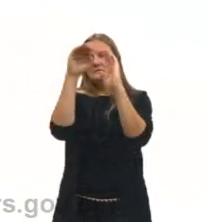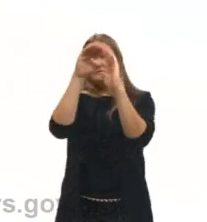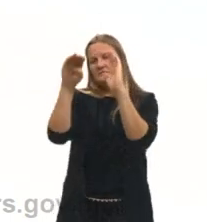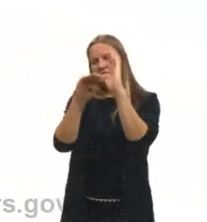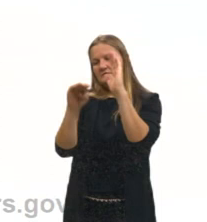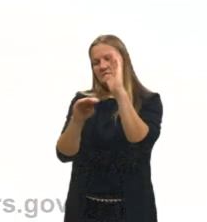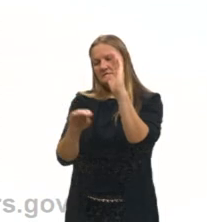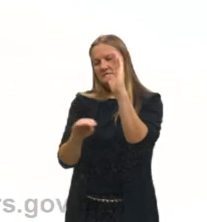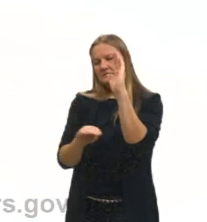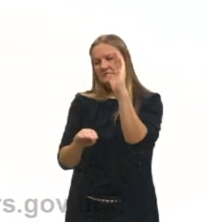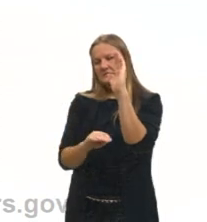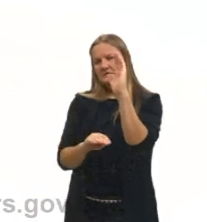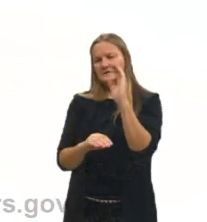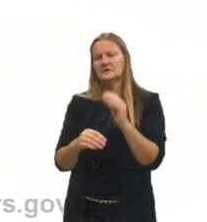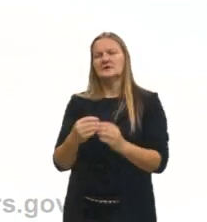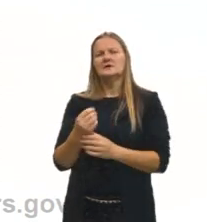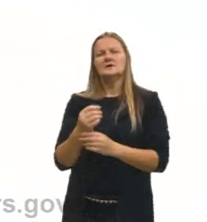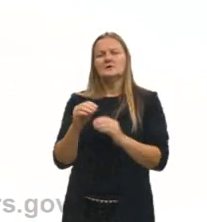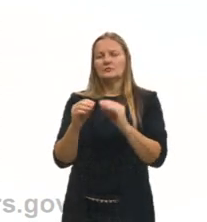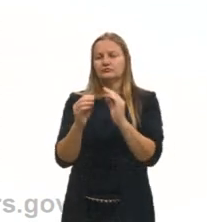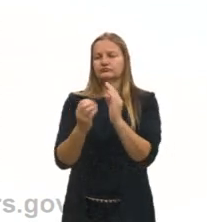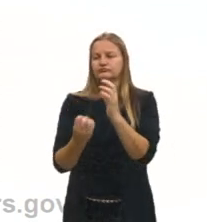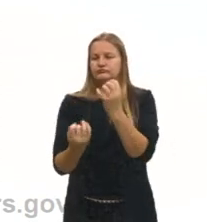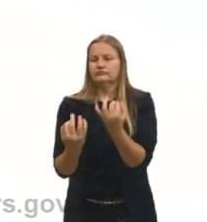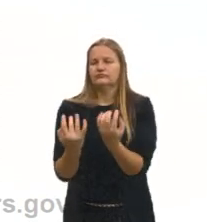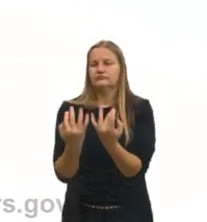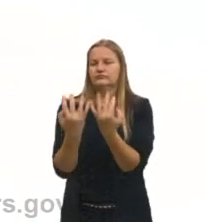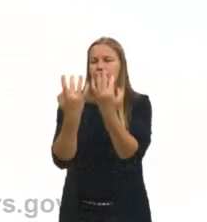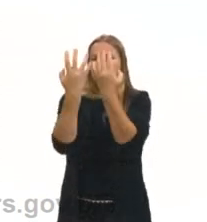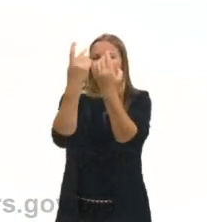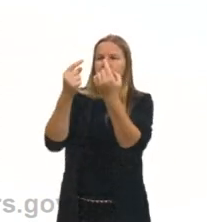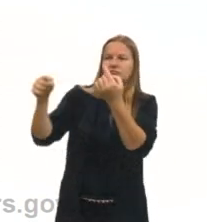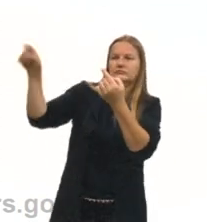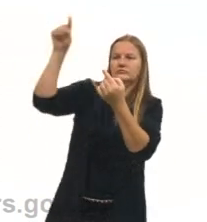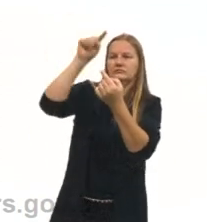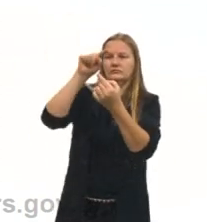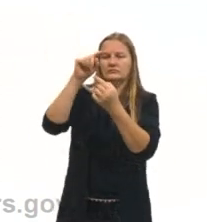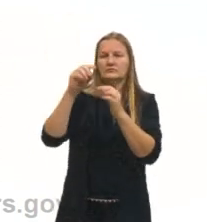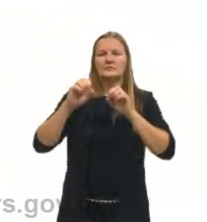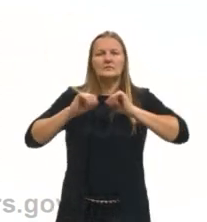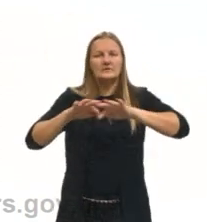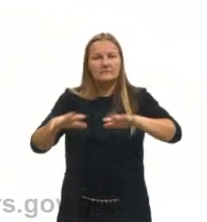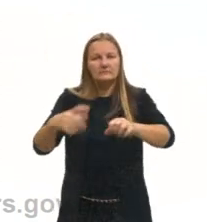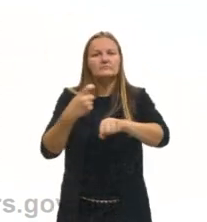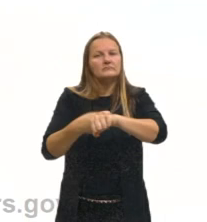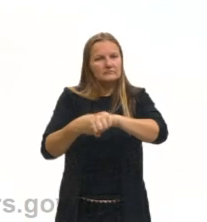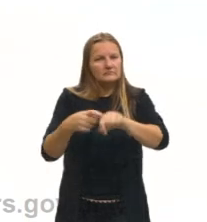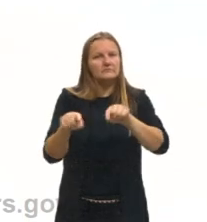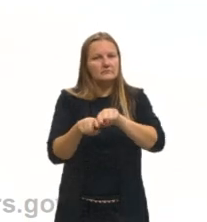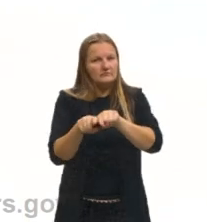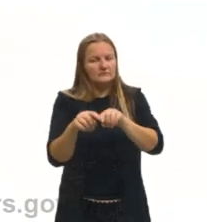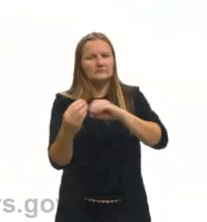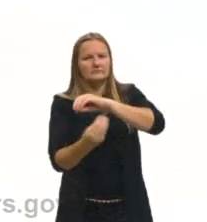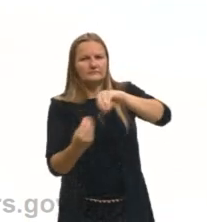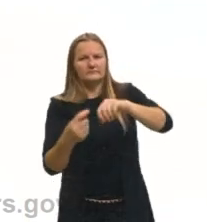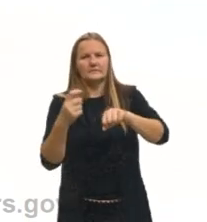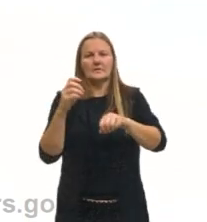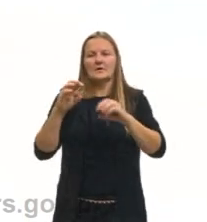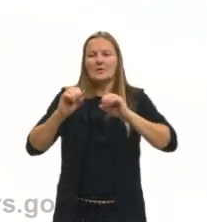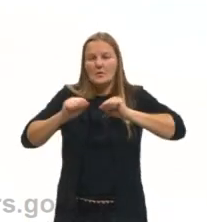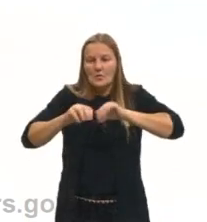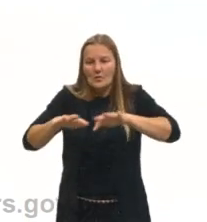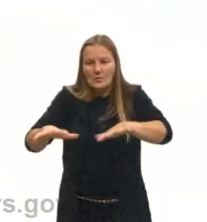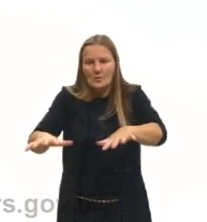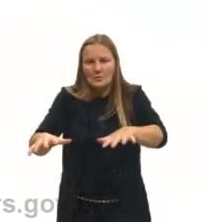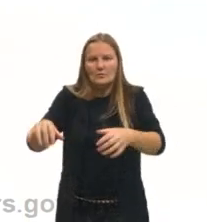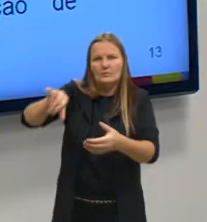sifonação e a centrifugação vão trabalhar com líquido e sólido, ou líquido e líquido, que é o